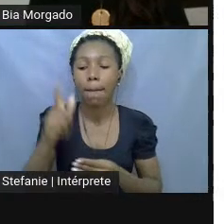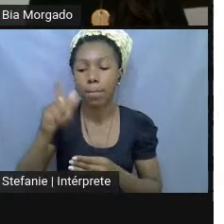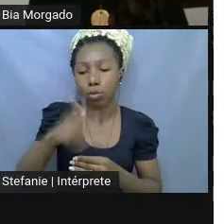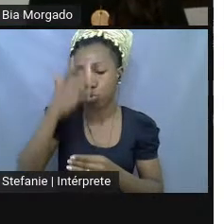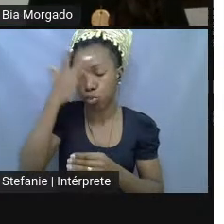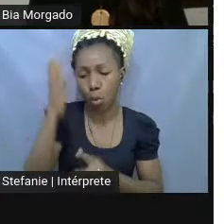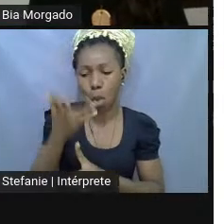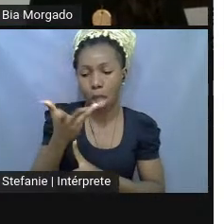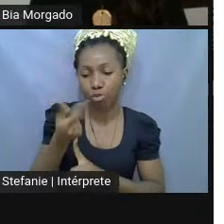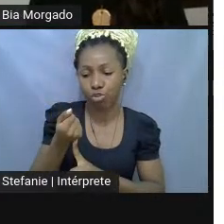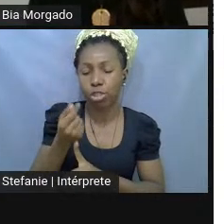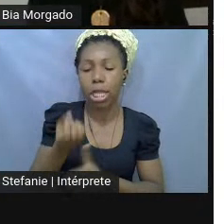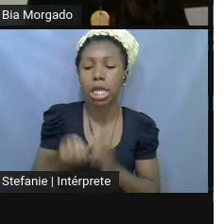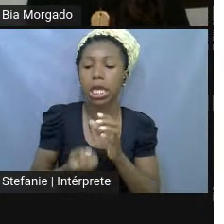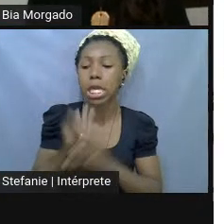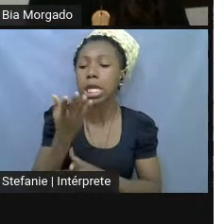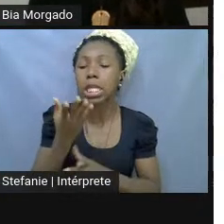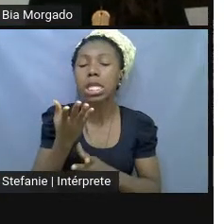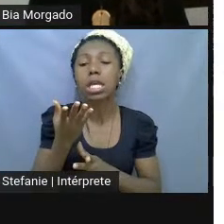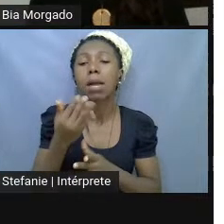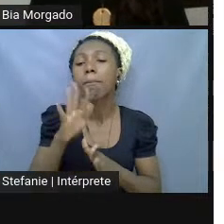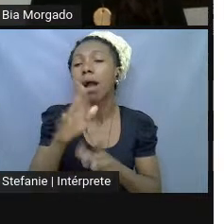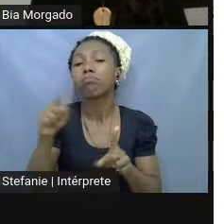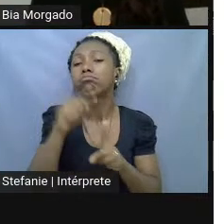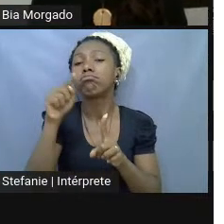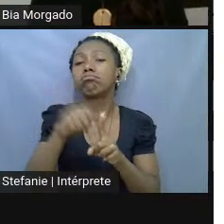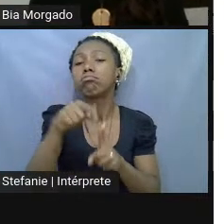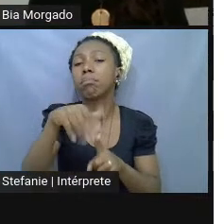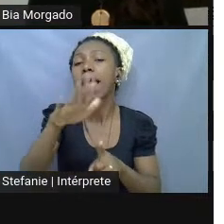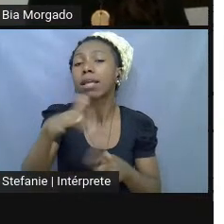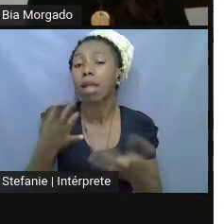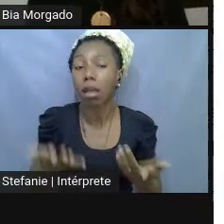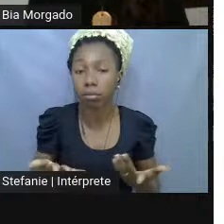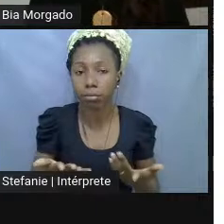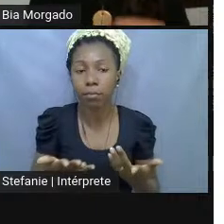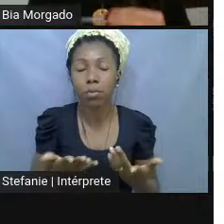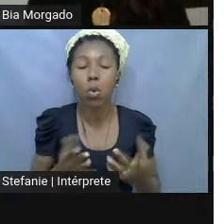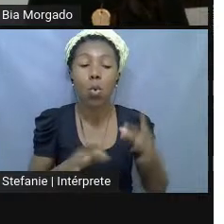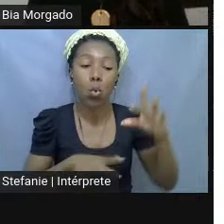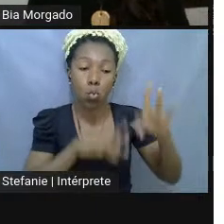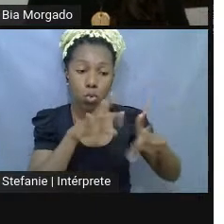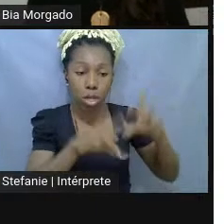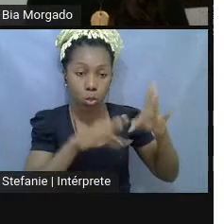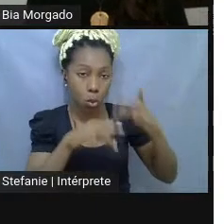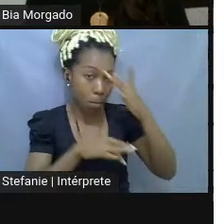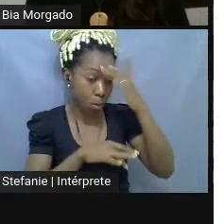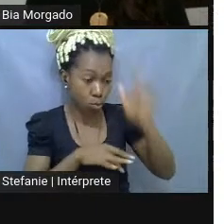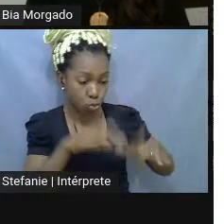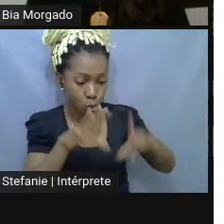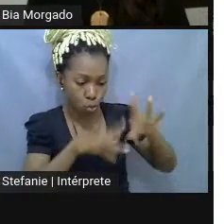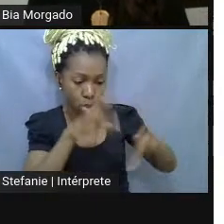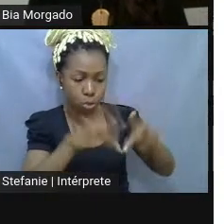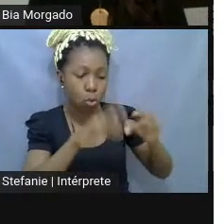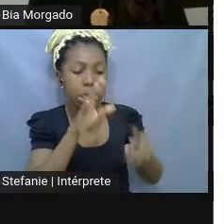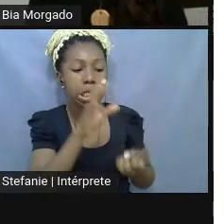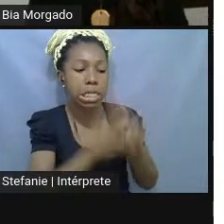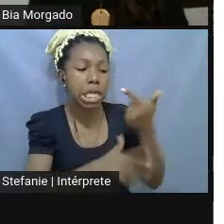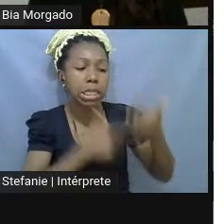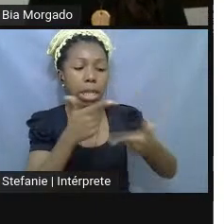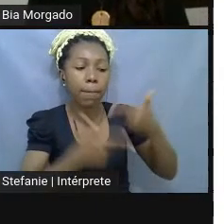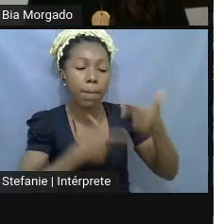E aí eu fico pensando também, para quem faz o curador sua exposição? Para quem faz o mediador o seu trabalho de mediação?